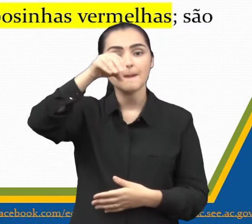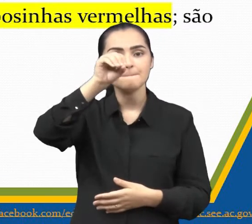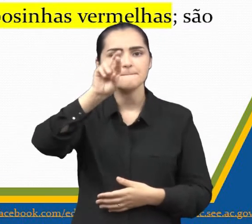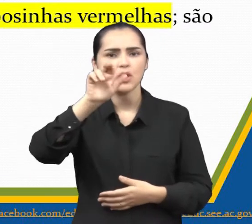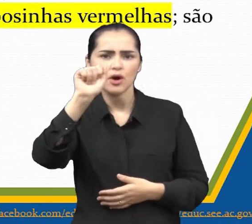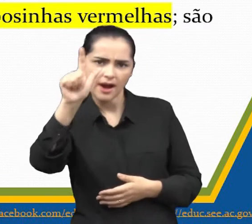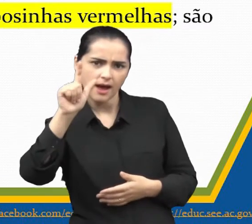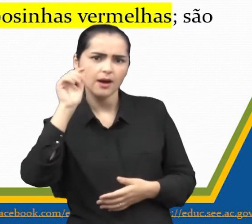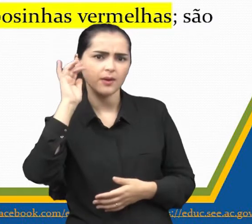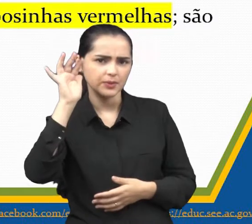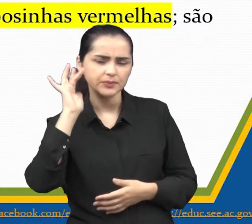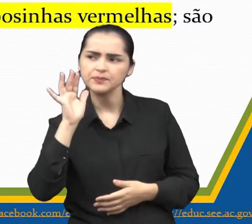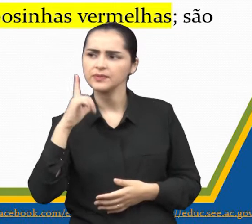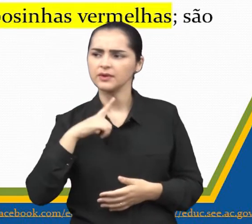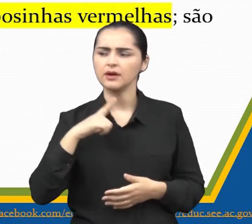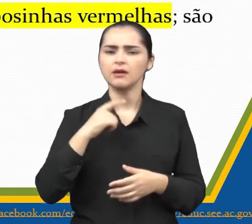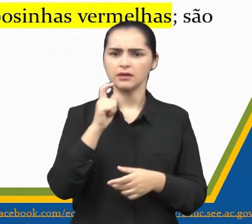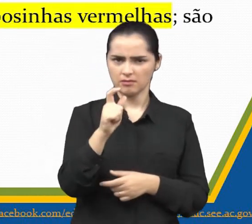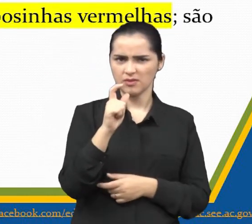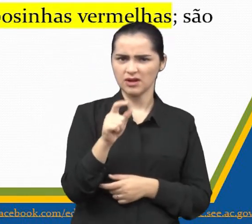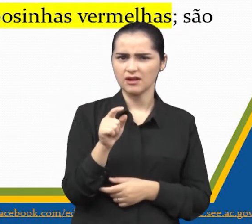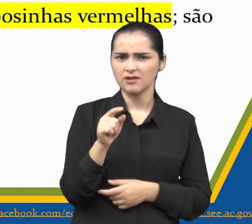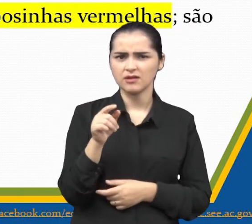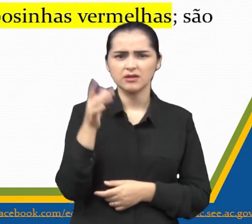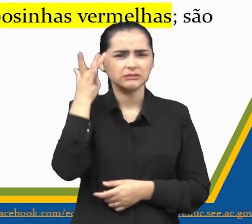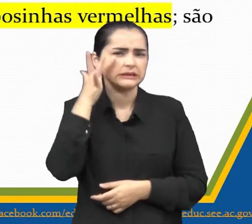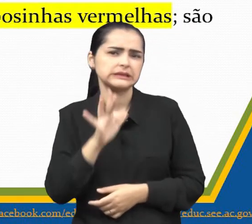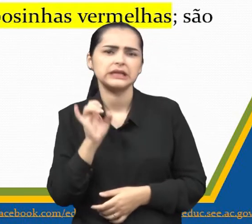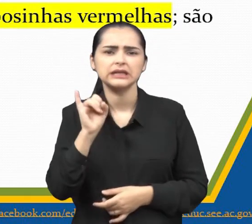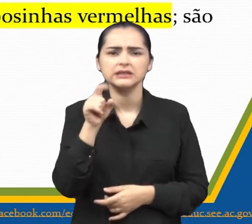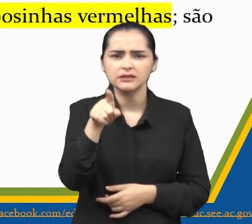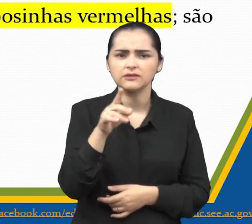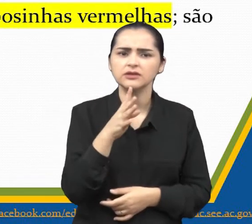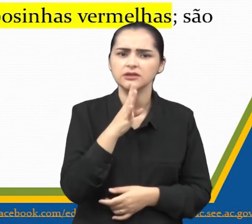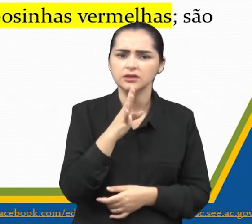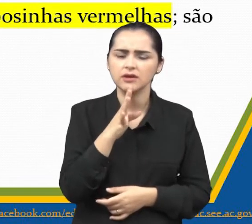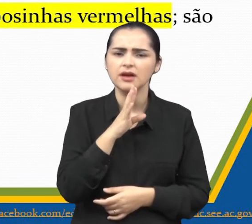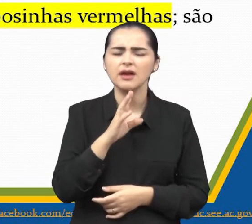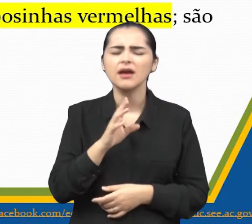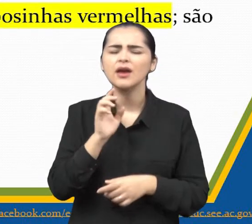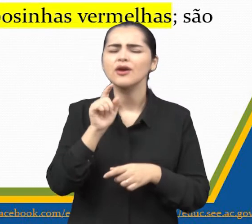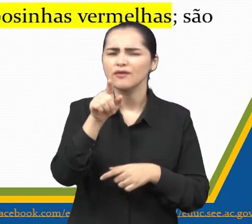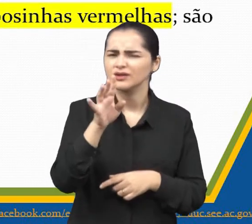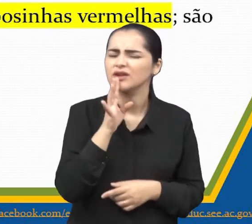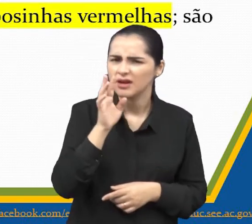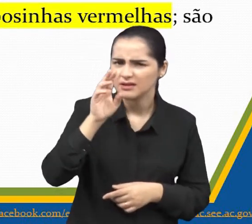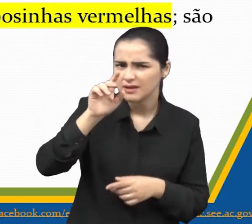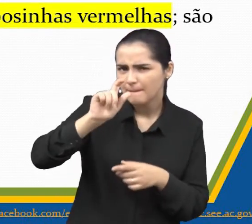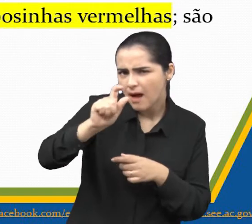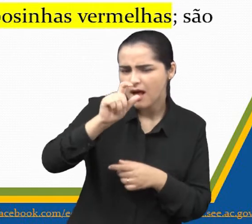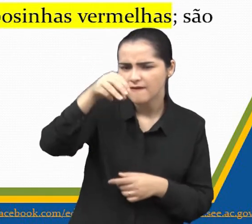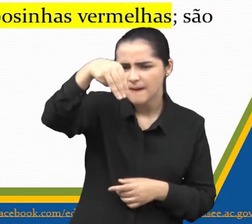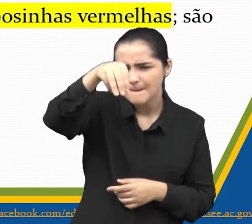palavra, não sei se vocês conhecem, falar mérito. O que quer dizer mérito? Você sabe o que quer,